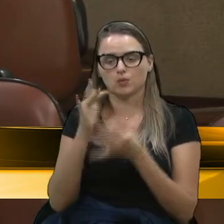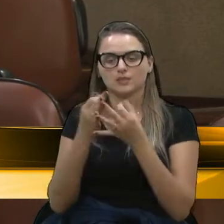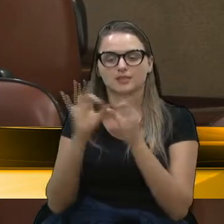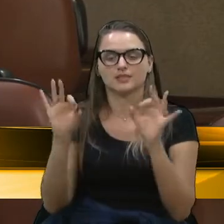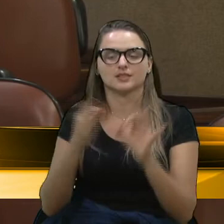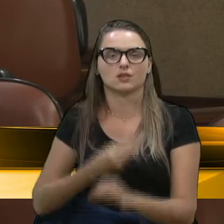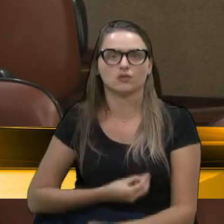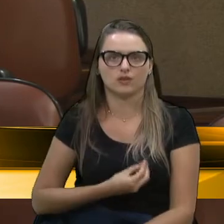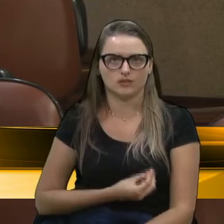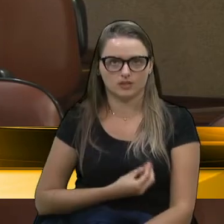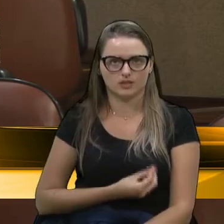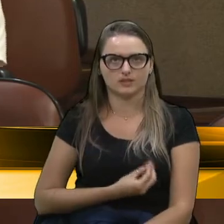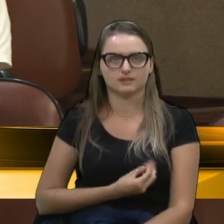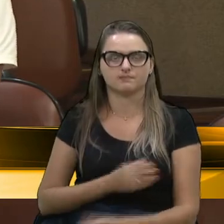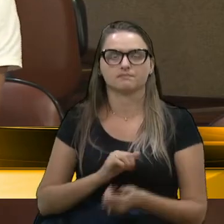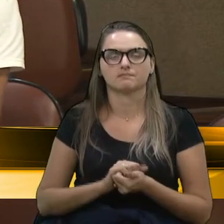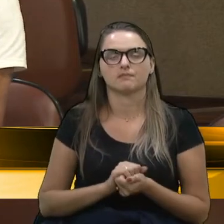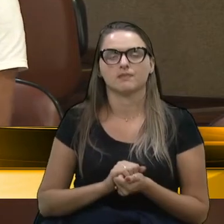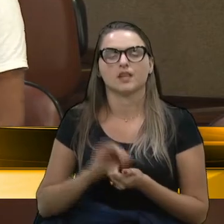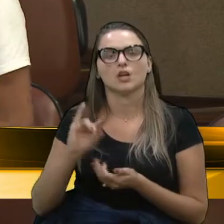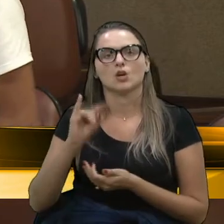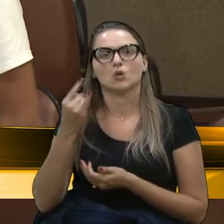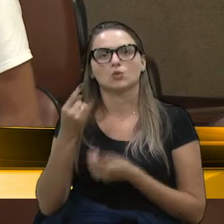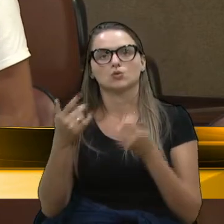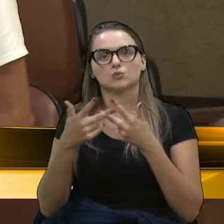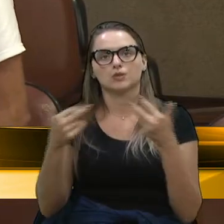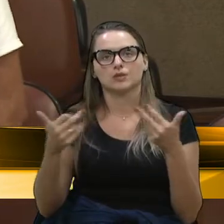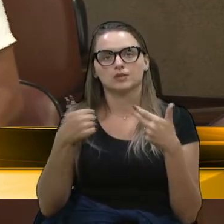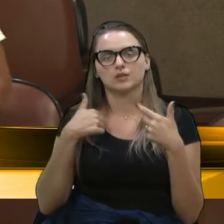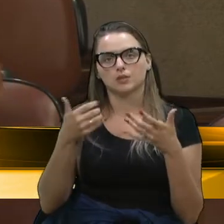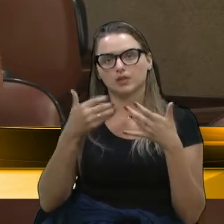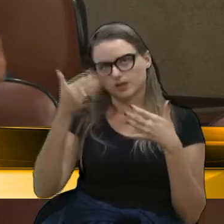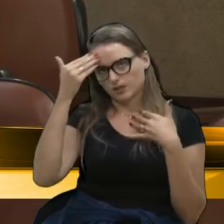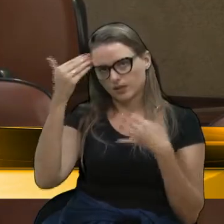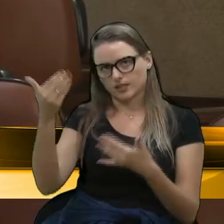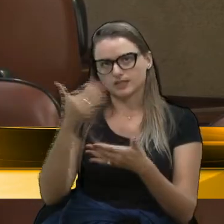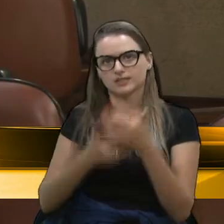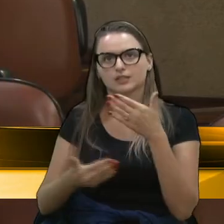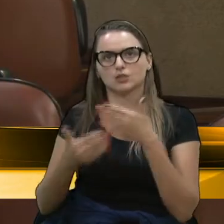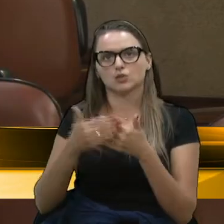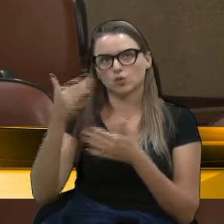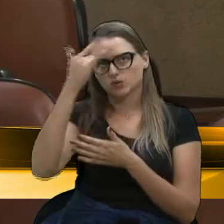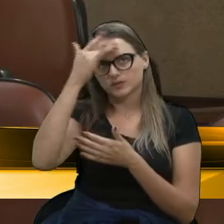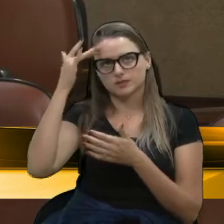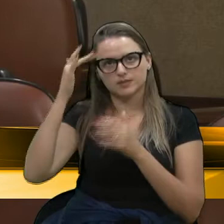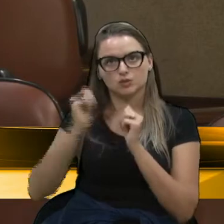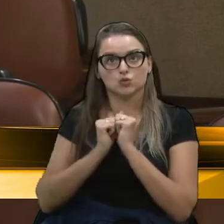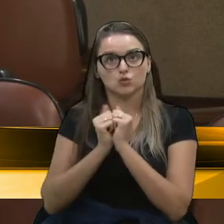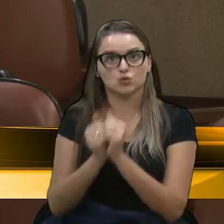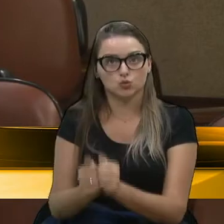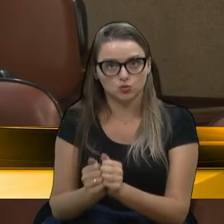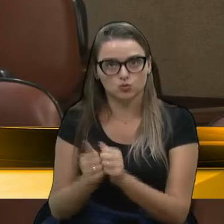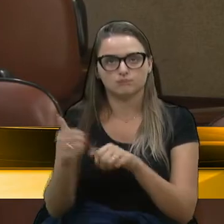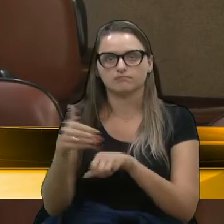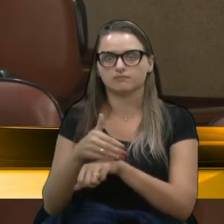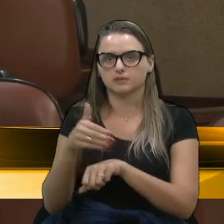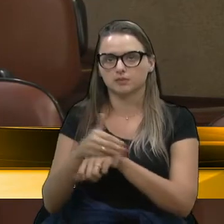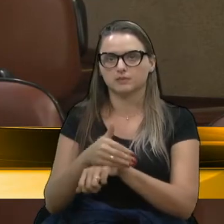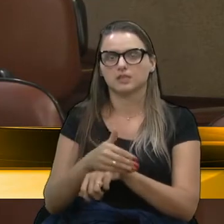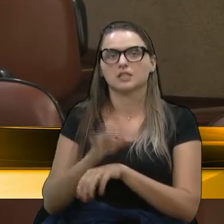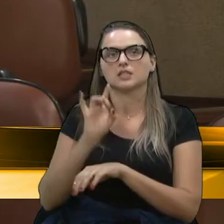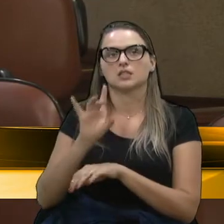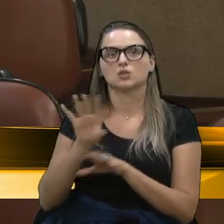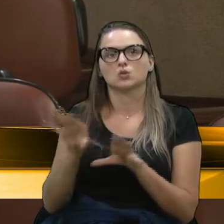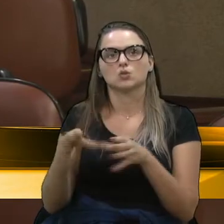E, por fim, quero fazer um agradecimento às pessoas que se imporam junto. A gente trouxe o conhecimento da nossa